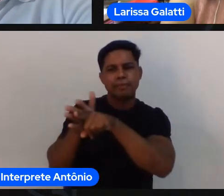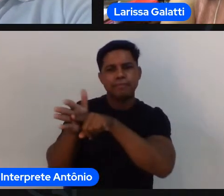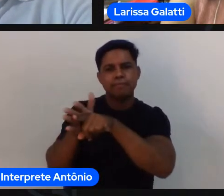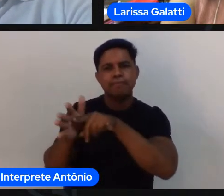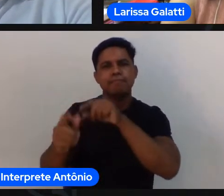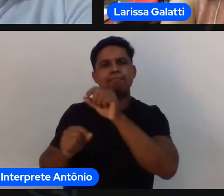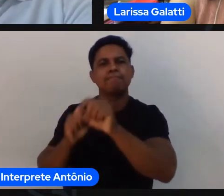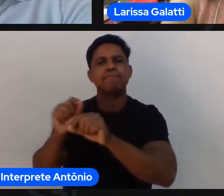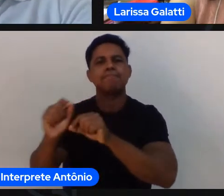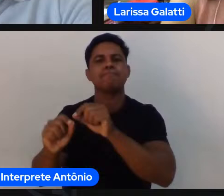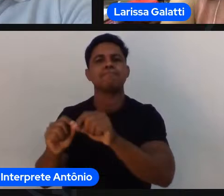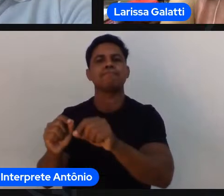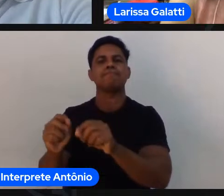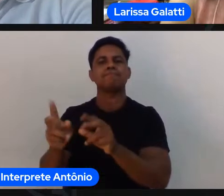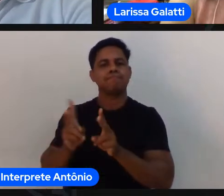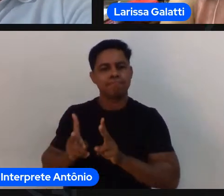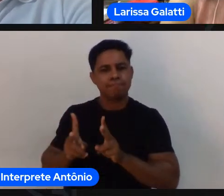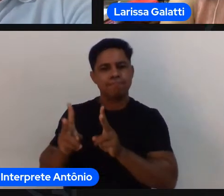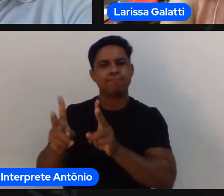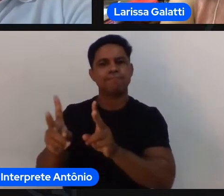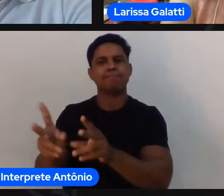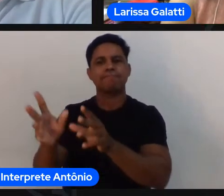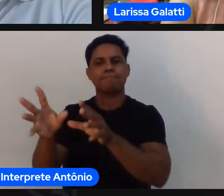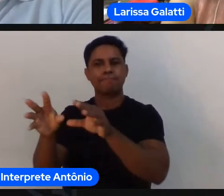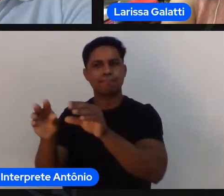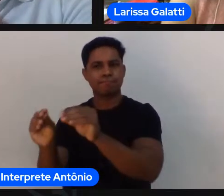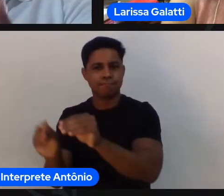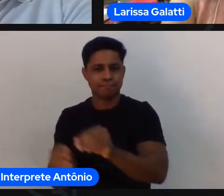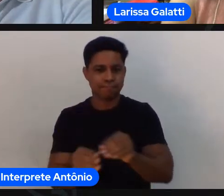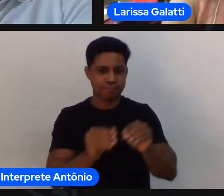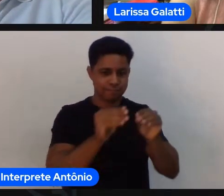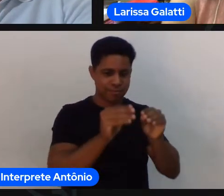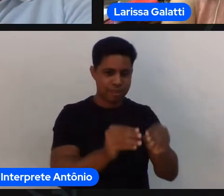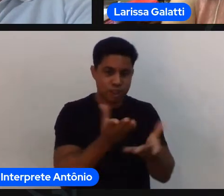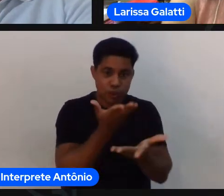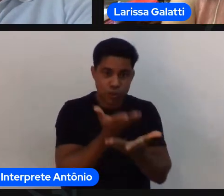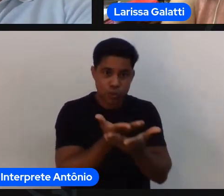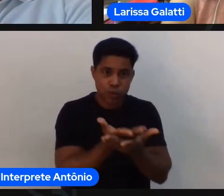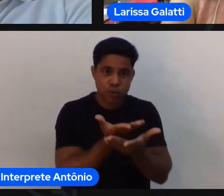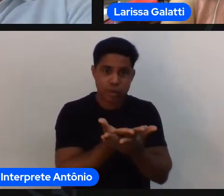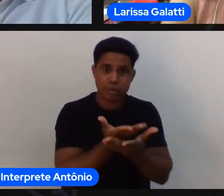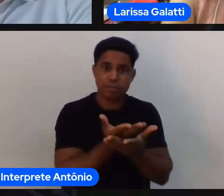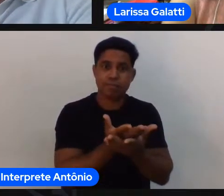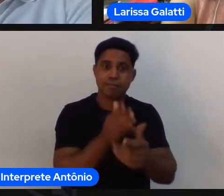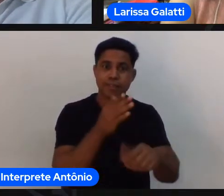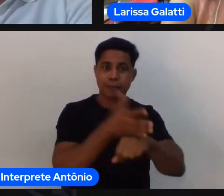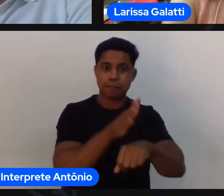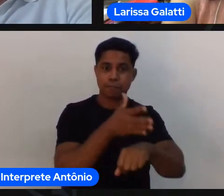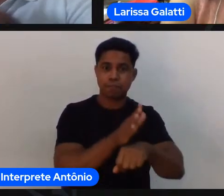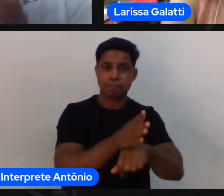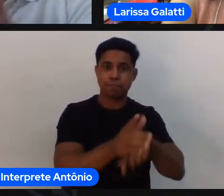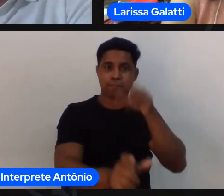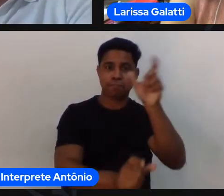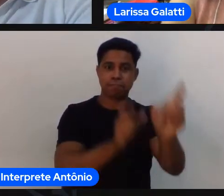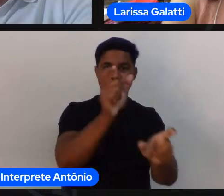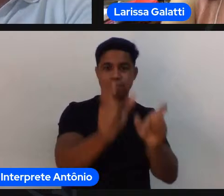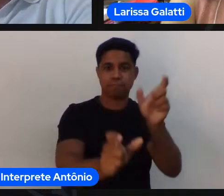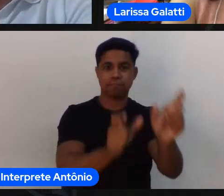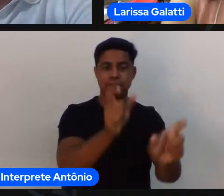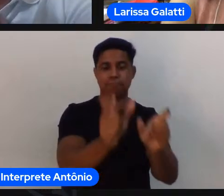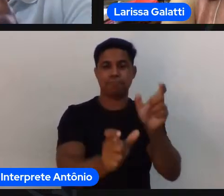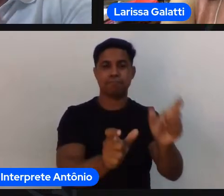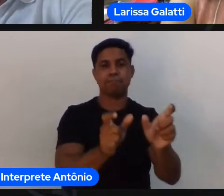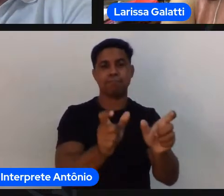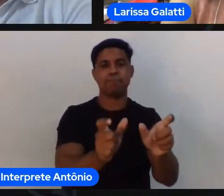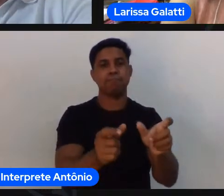consegue trazer a ciência pra prática né caso contrário ela presta pra quê né ela vai servir pra quê né